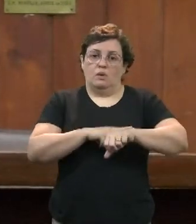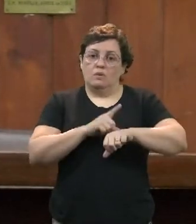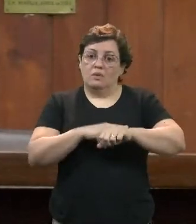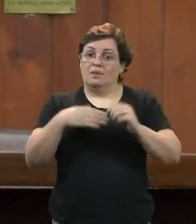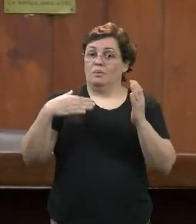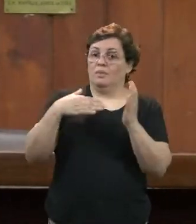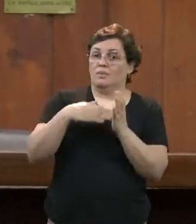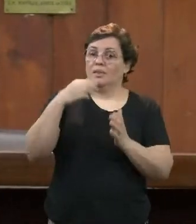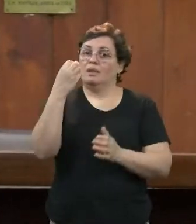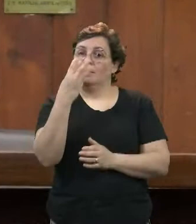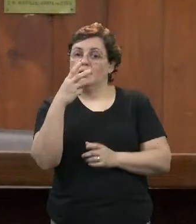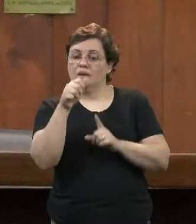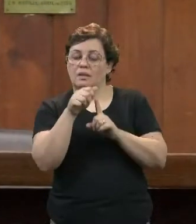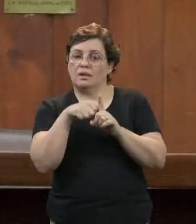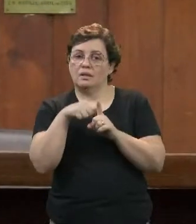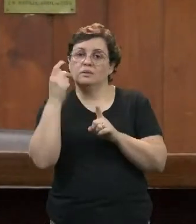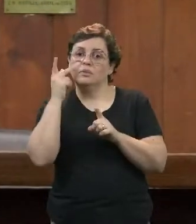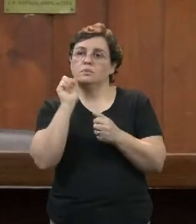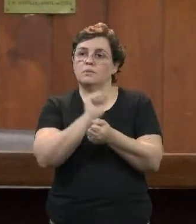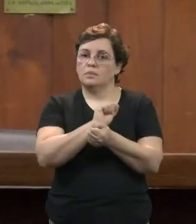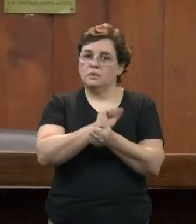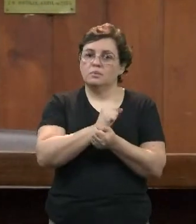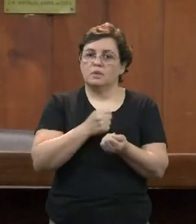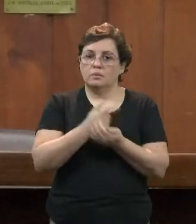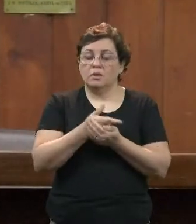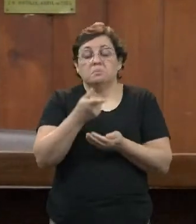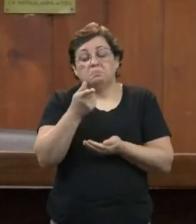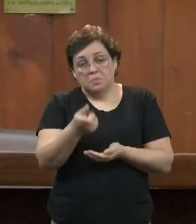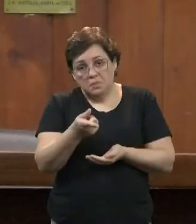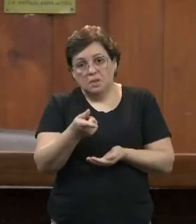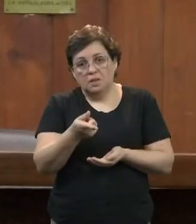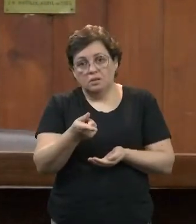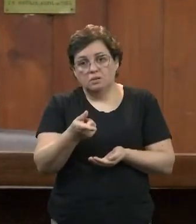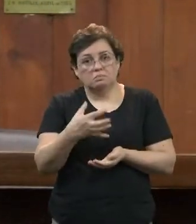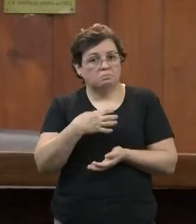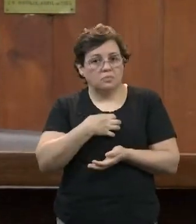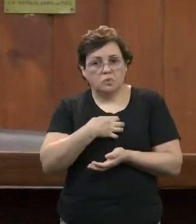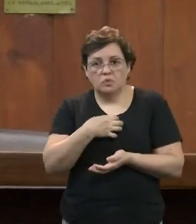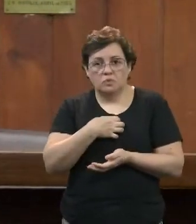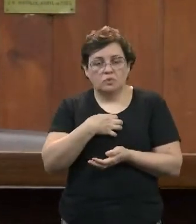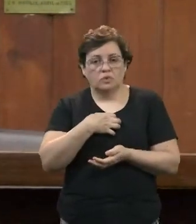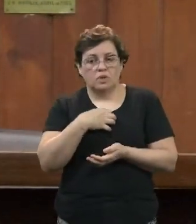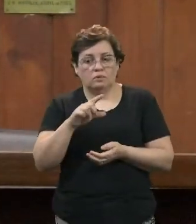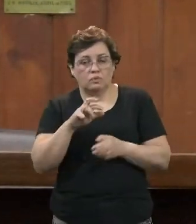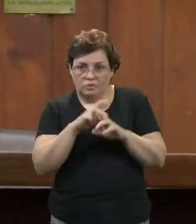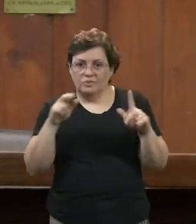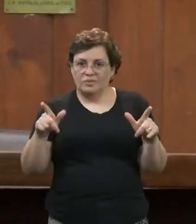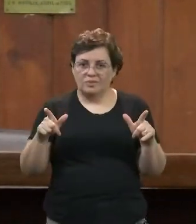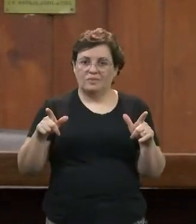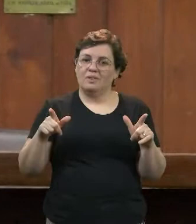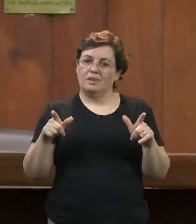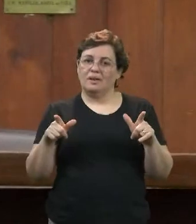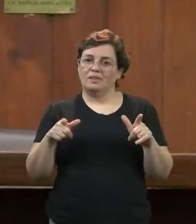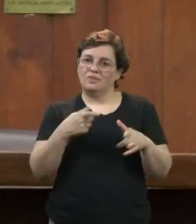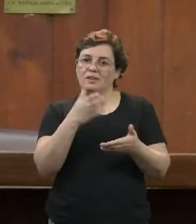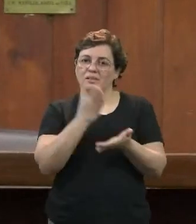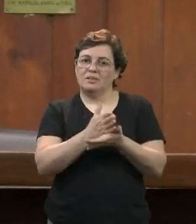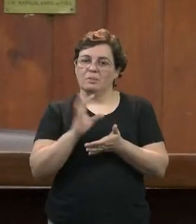até três meses. e isso atenderia de uma forma, de outra forma, essa questão da pausa.